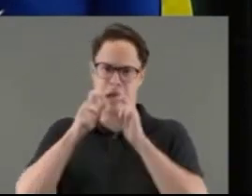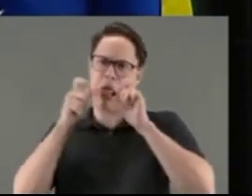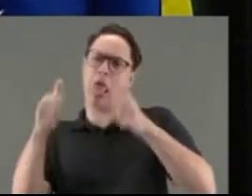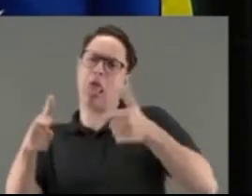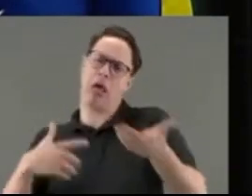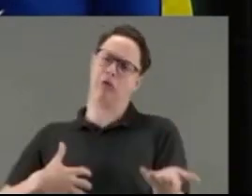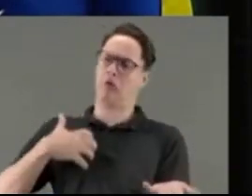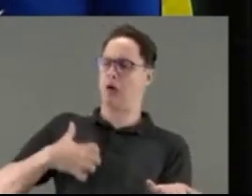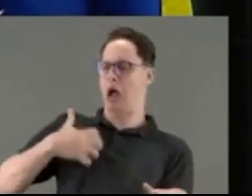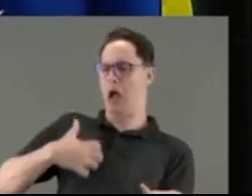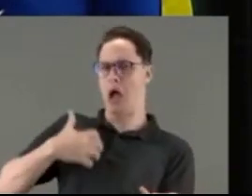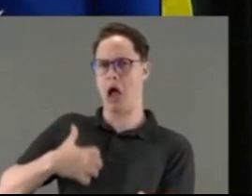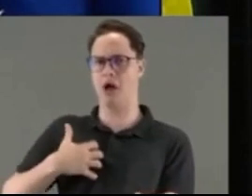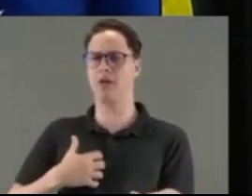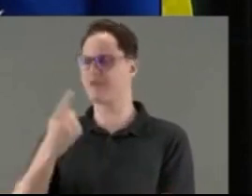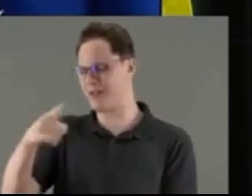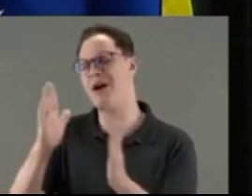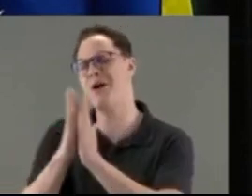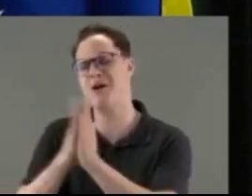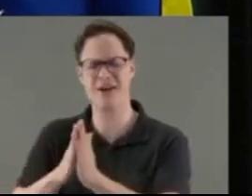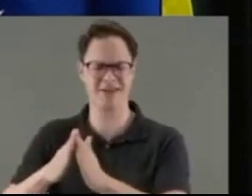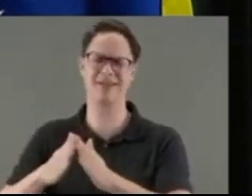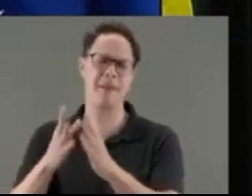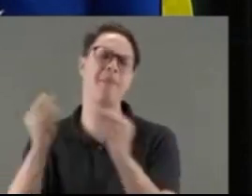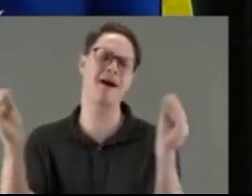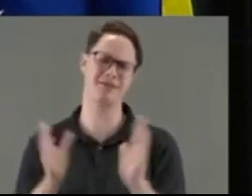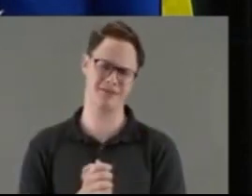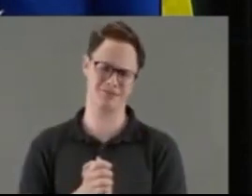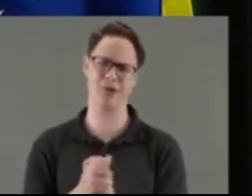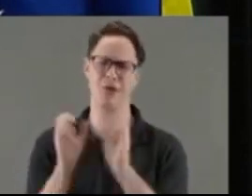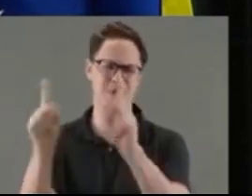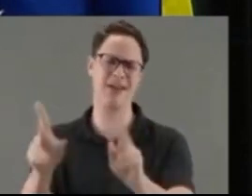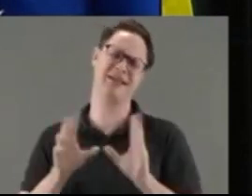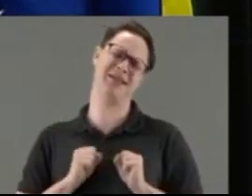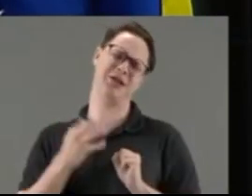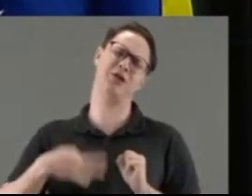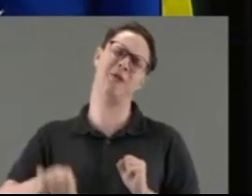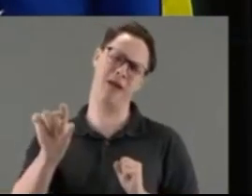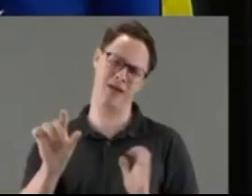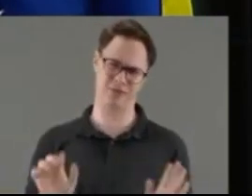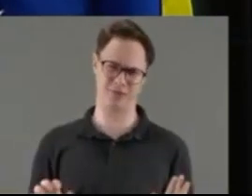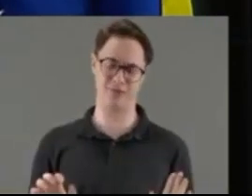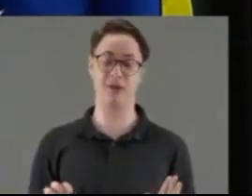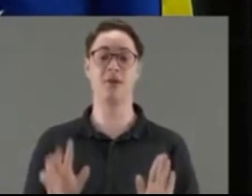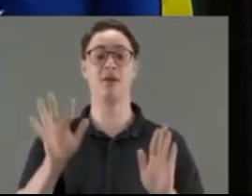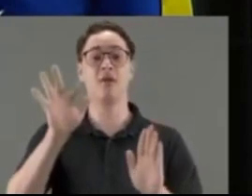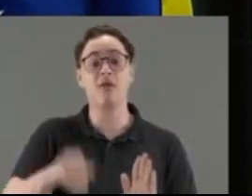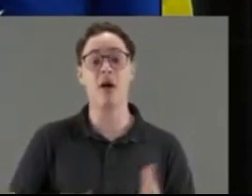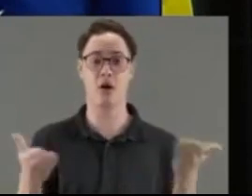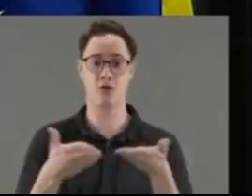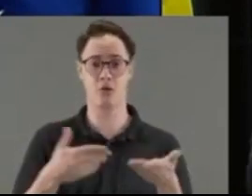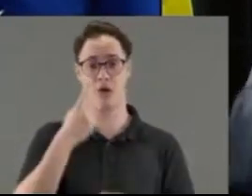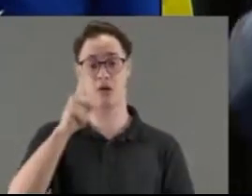raiva, vai orar, se estão precisando de orar, vai orar que vai passar, faça isso, tá bom? E aceita que dói menos. Presidente, eu queria finalizar aqui também, falando que é de suma